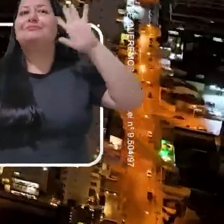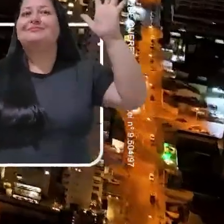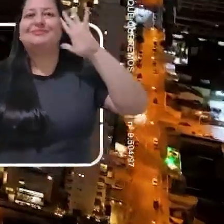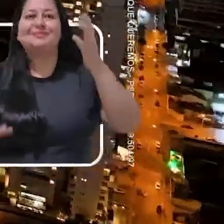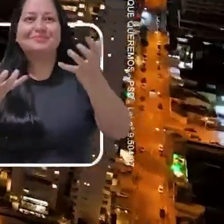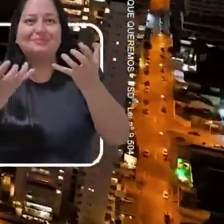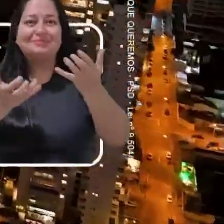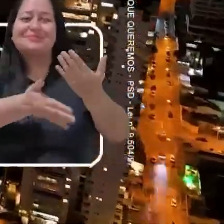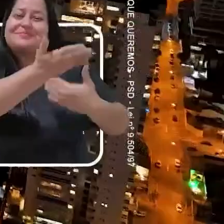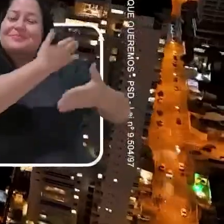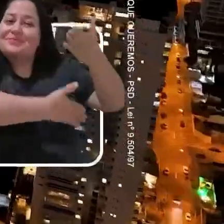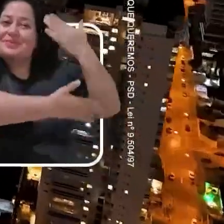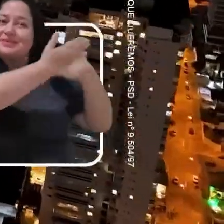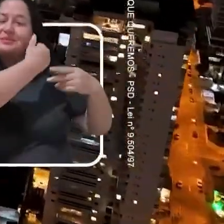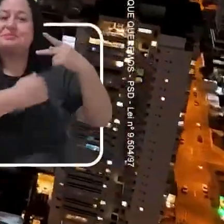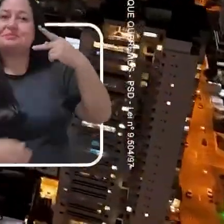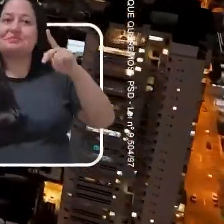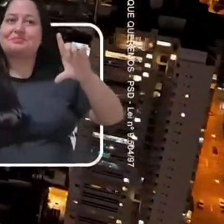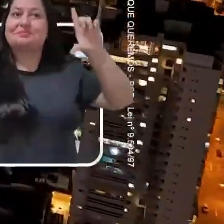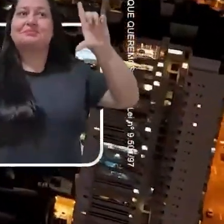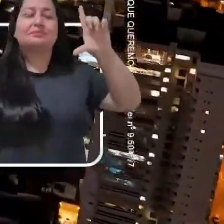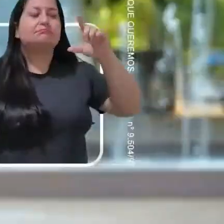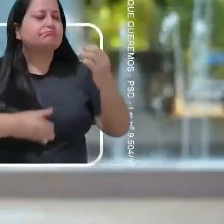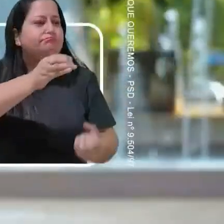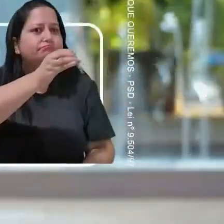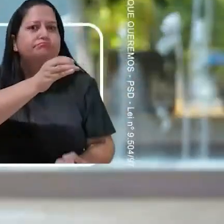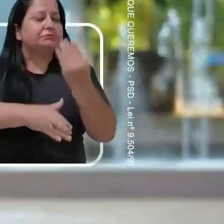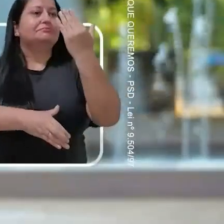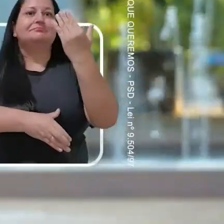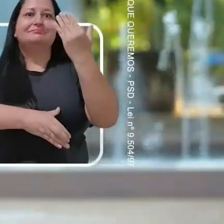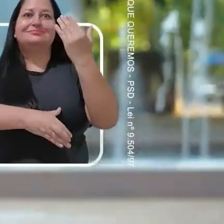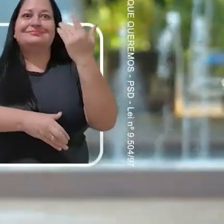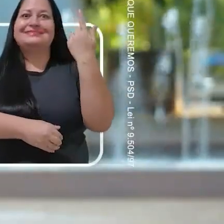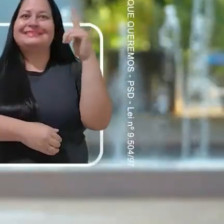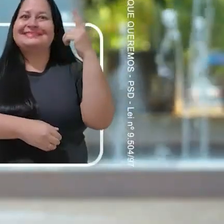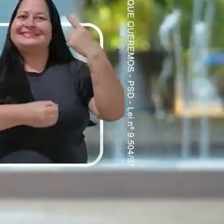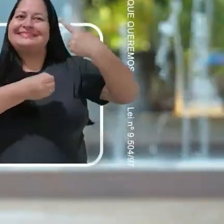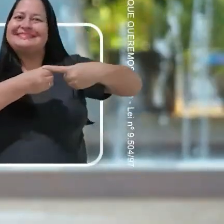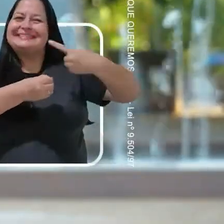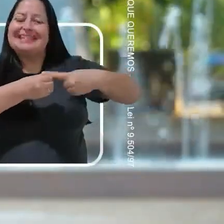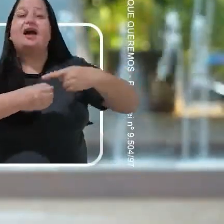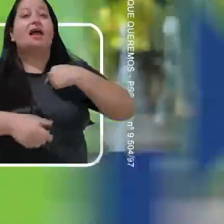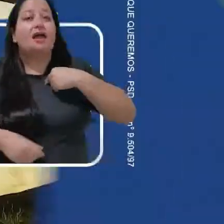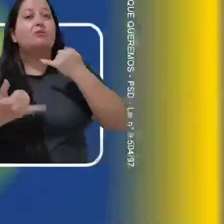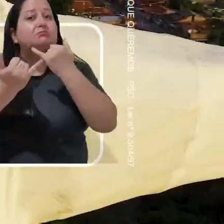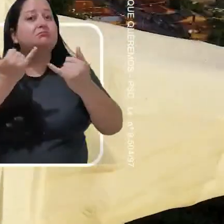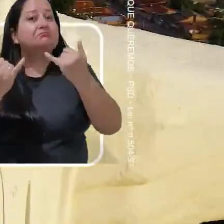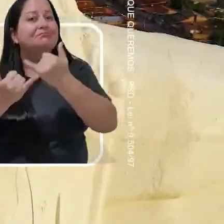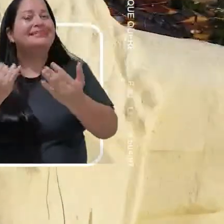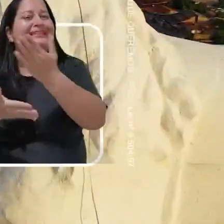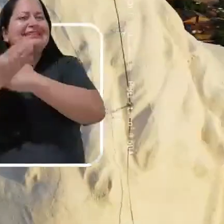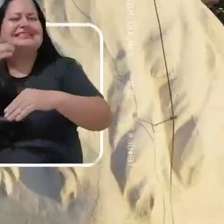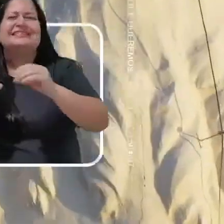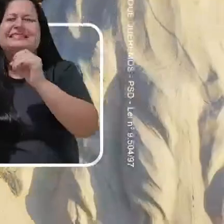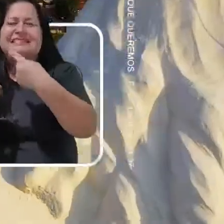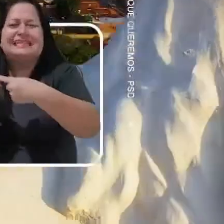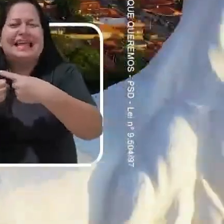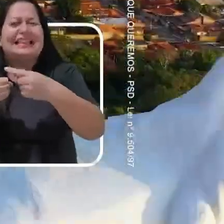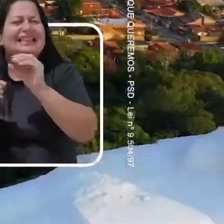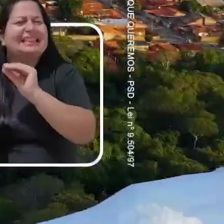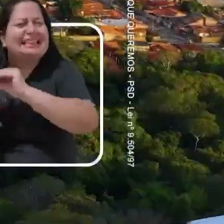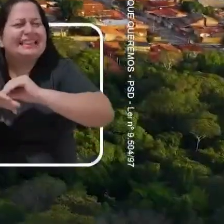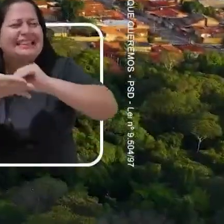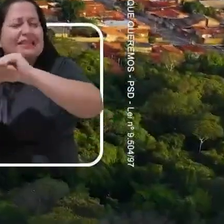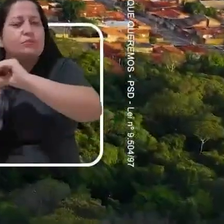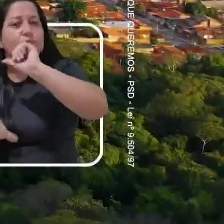Pedro Ludovico construiu Goiânia do nada. Eu transformei uma cidade do quase nada em Senador Canedo. É uma